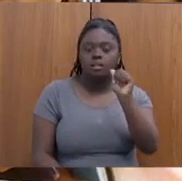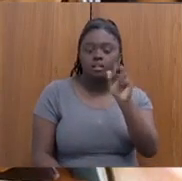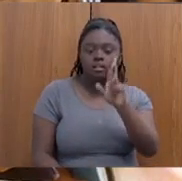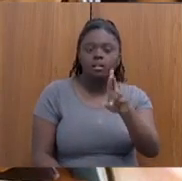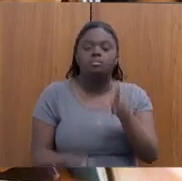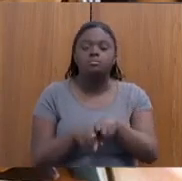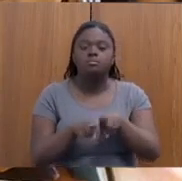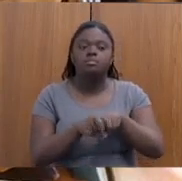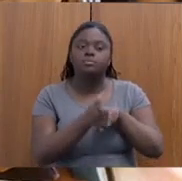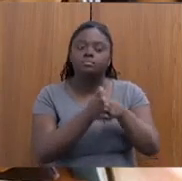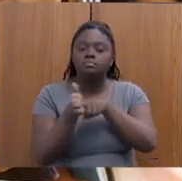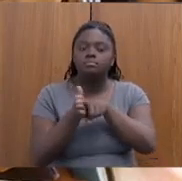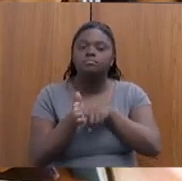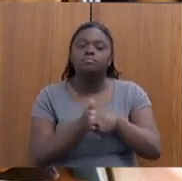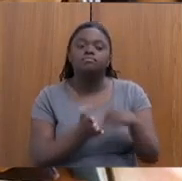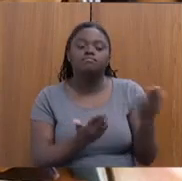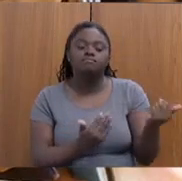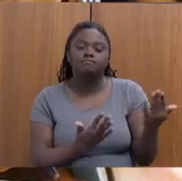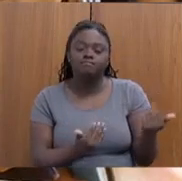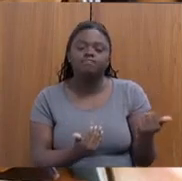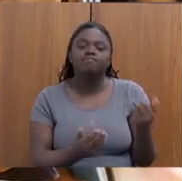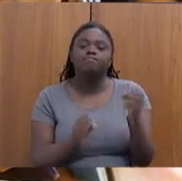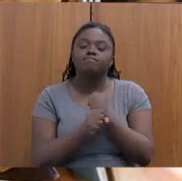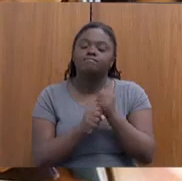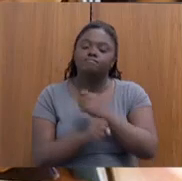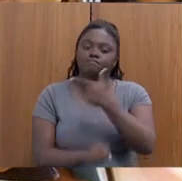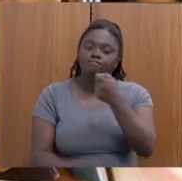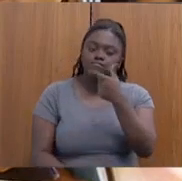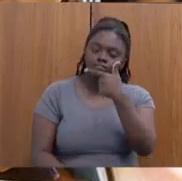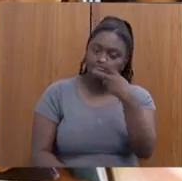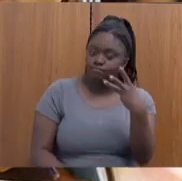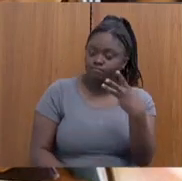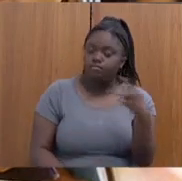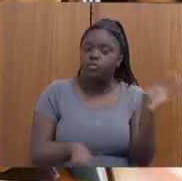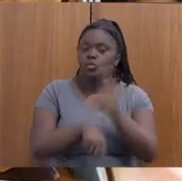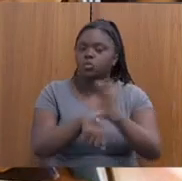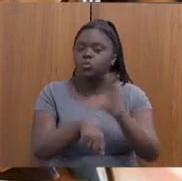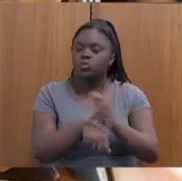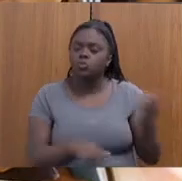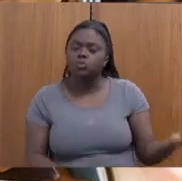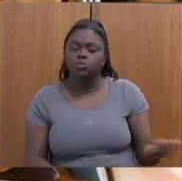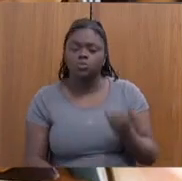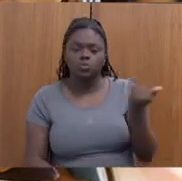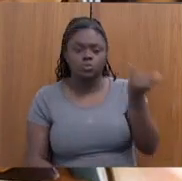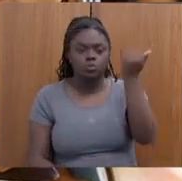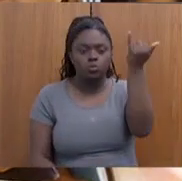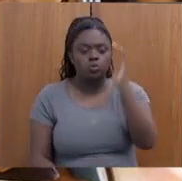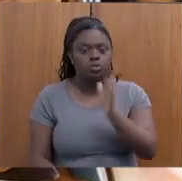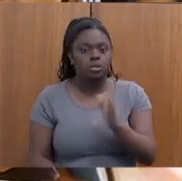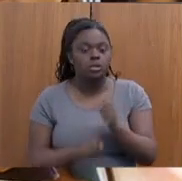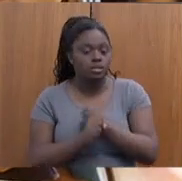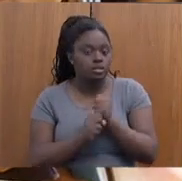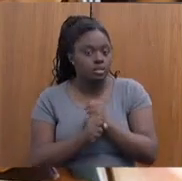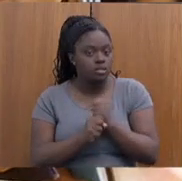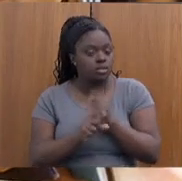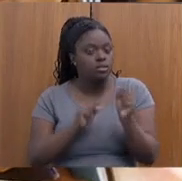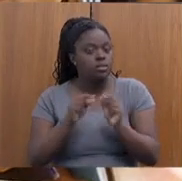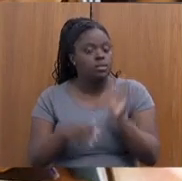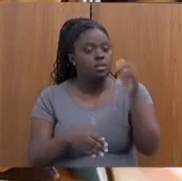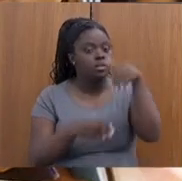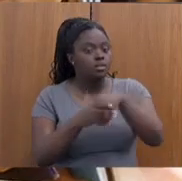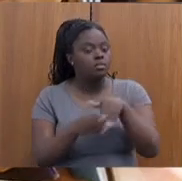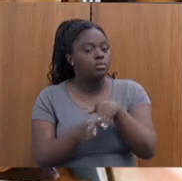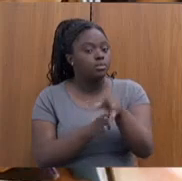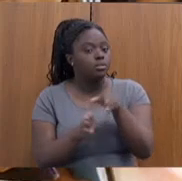adolescente e juventude em 2023. Esses cursos são muito importantes, já que esse ano é um ano de eleição de conselheiros